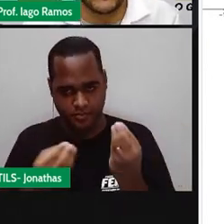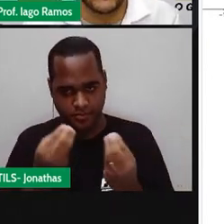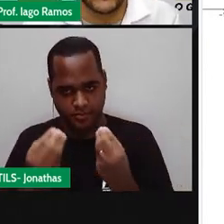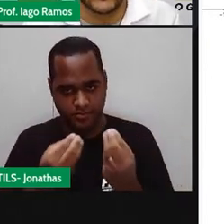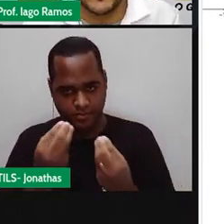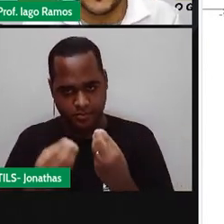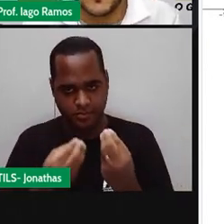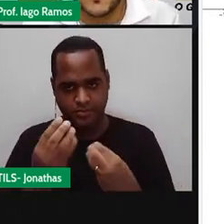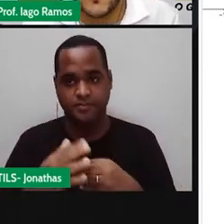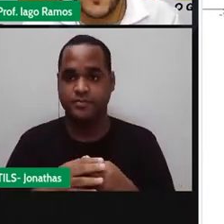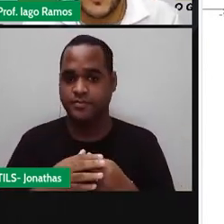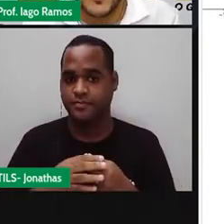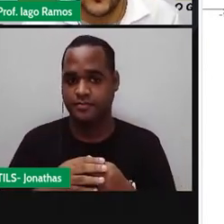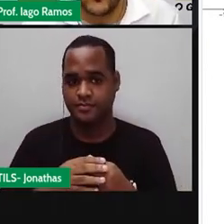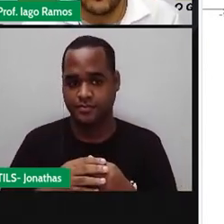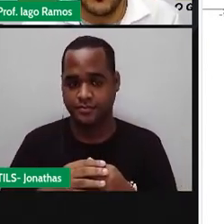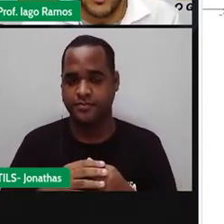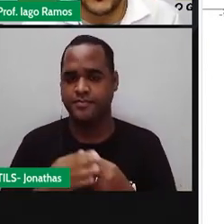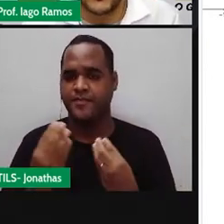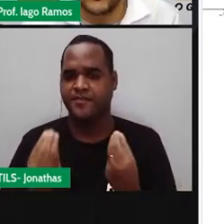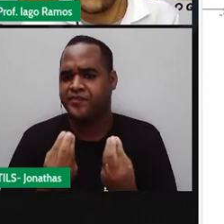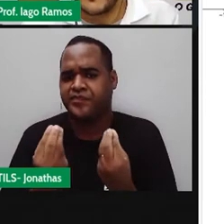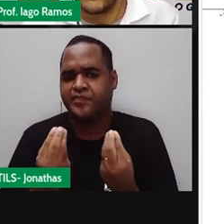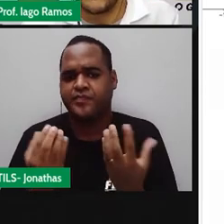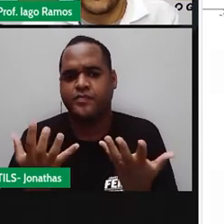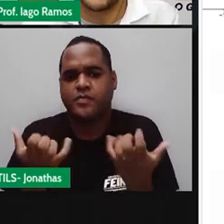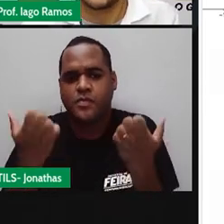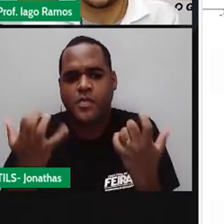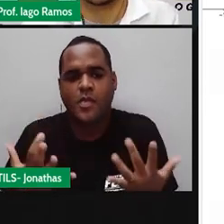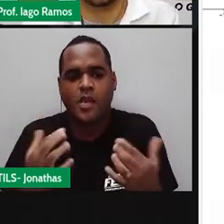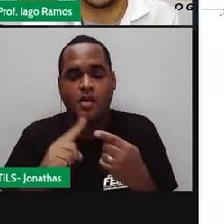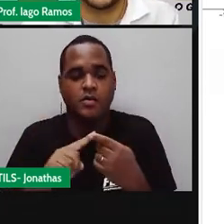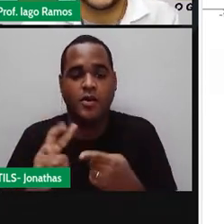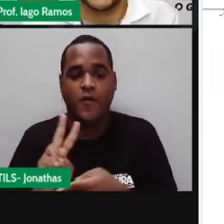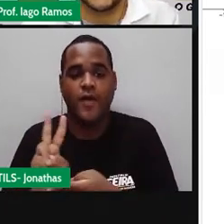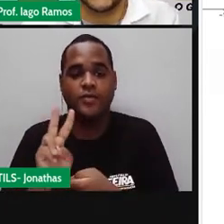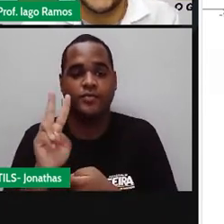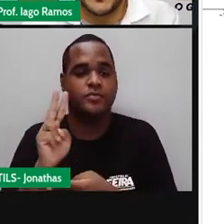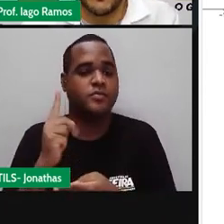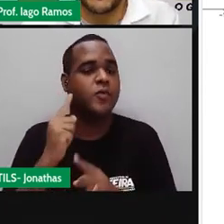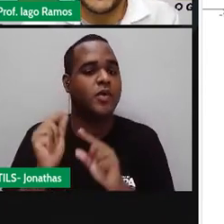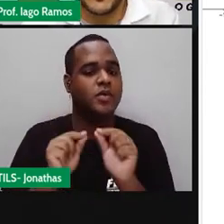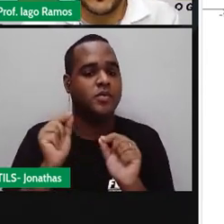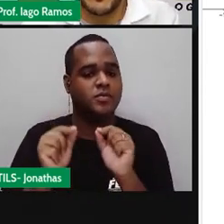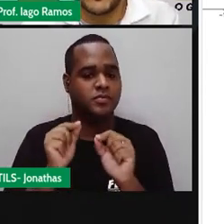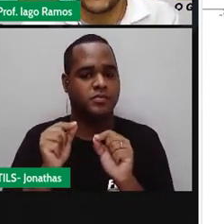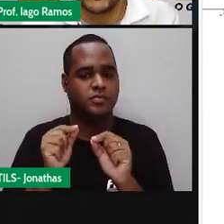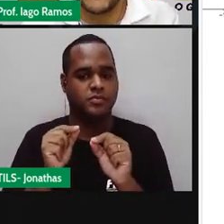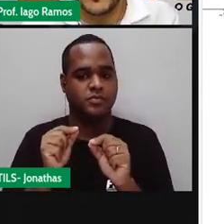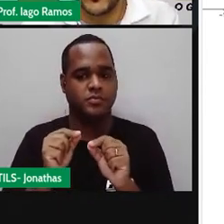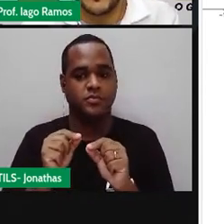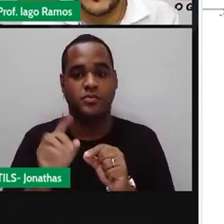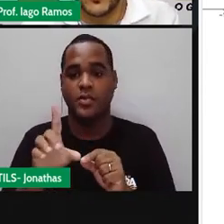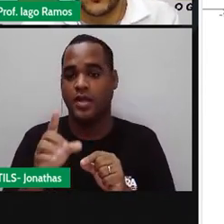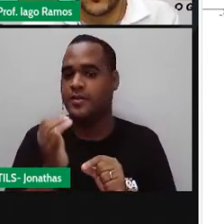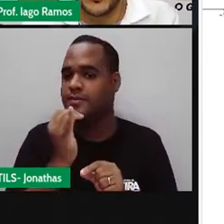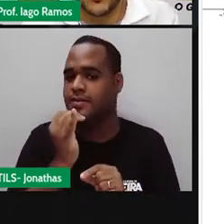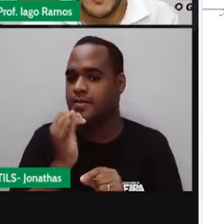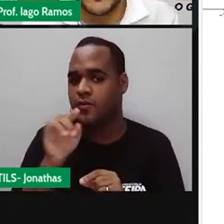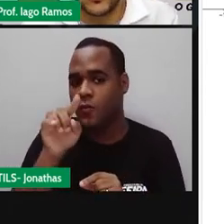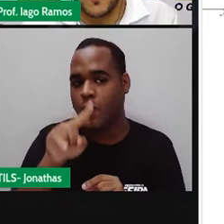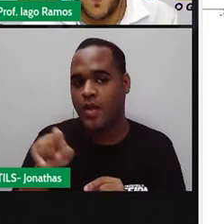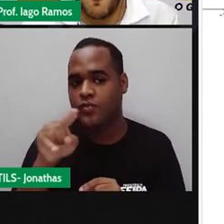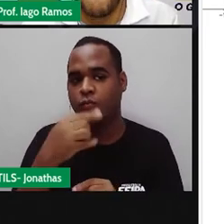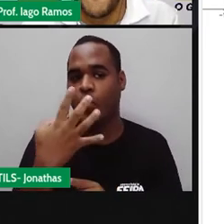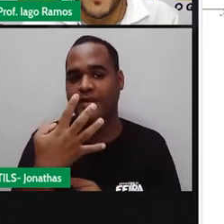eu lhe pergunto o módulo, o valor... Eu vou usar valor absoluto. Se eu lhe pergunto o valor absoluto